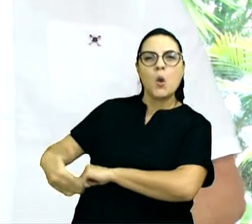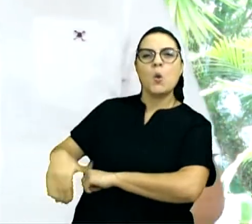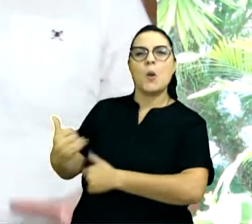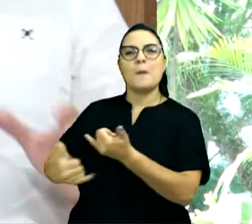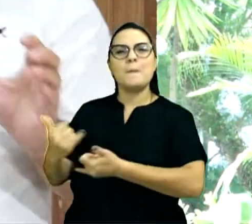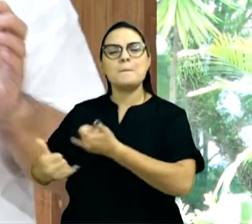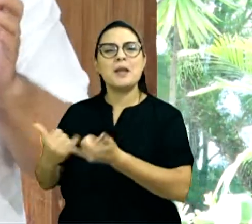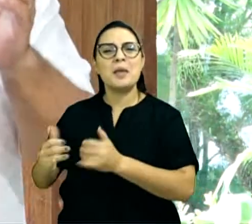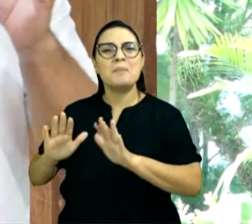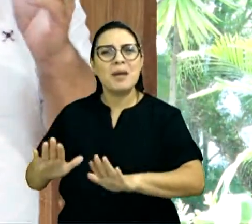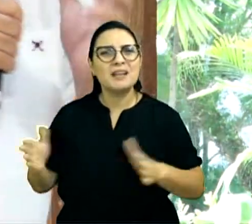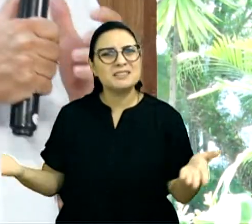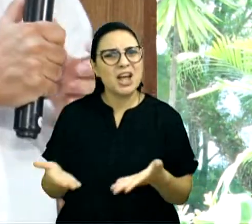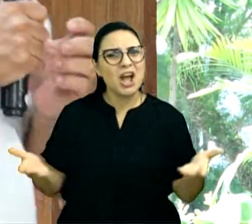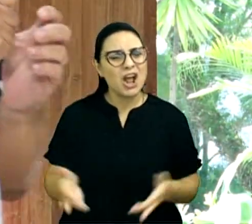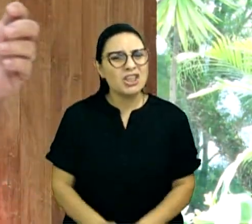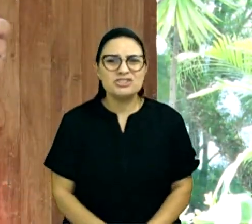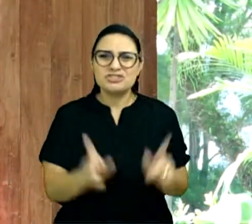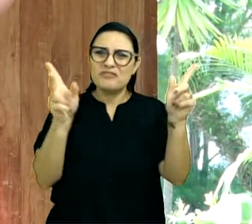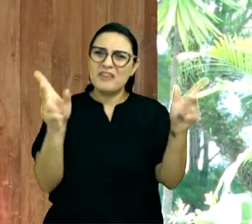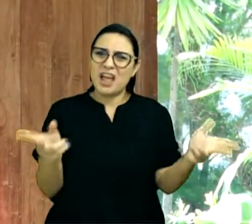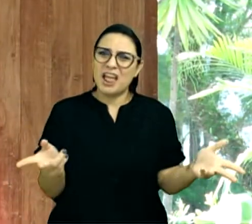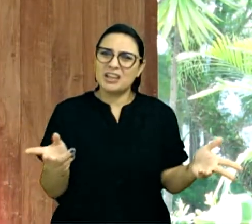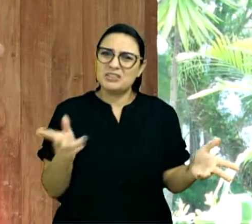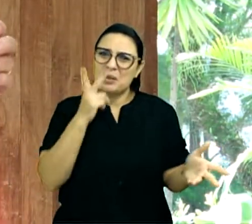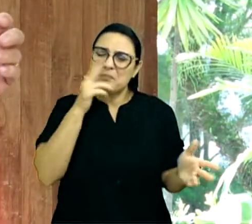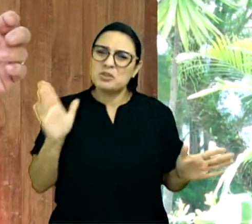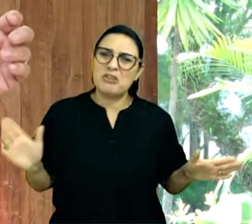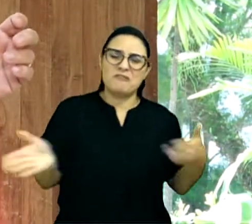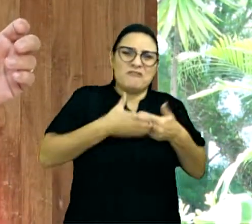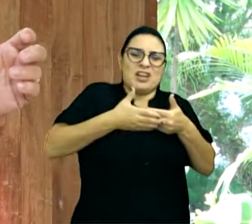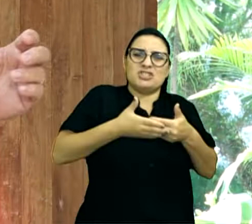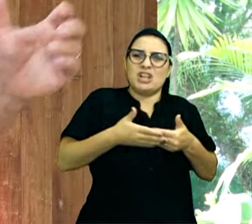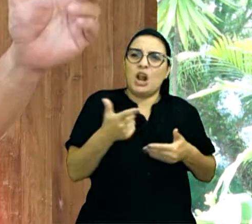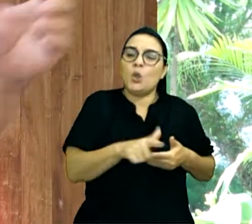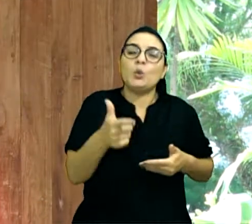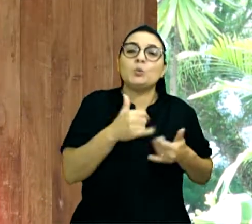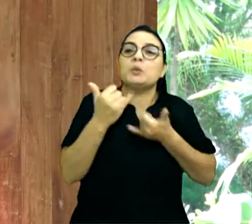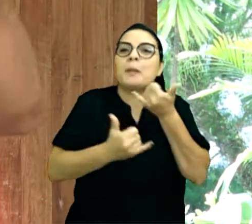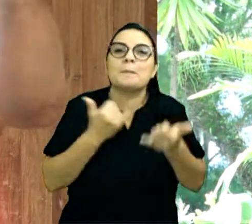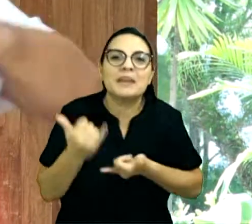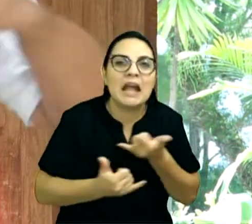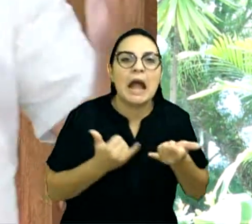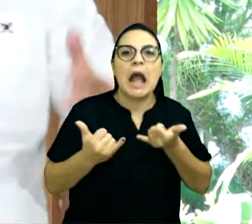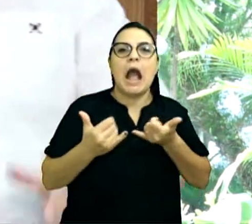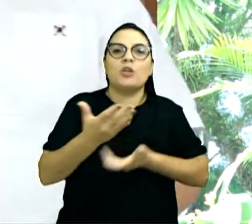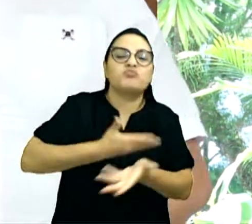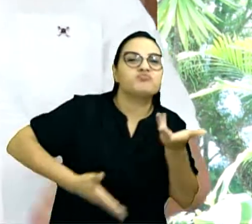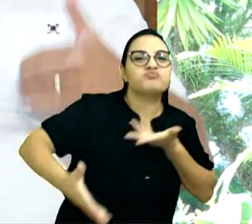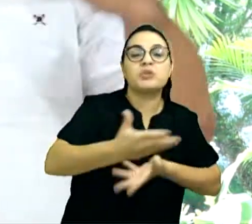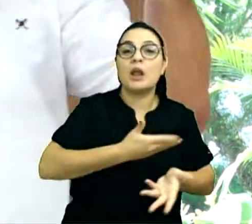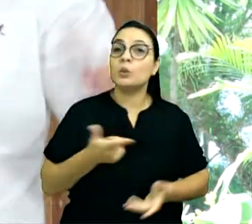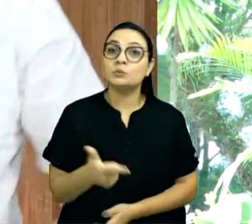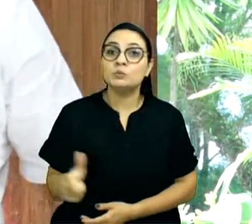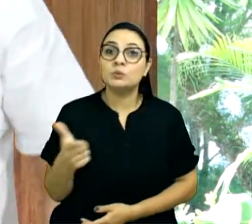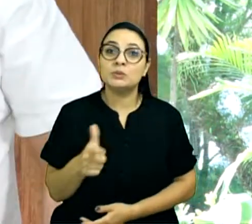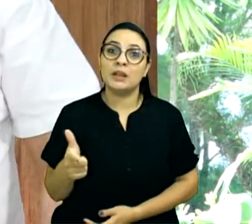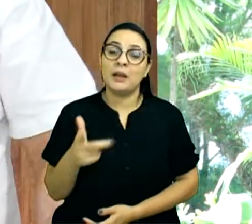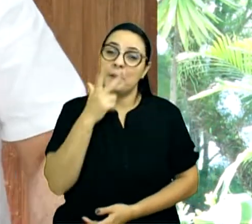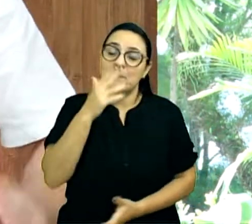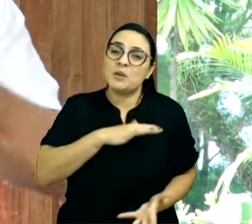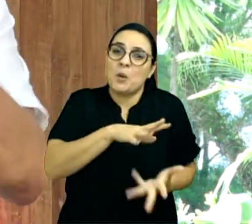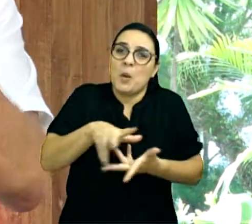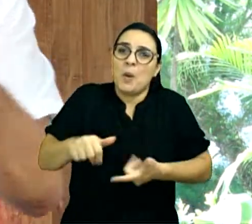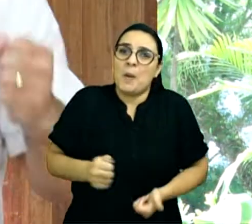detalhe, os nossos filhos estão fechados nos quartos e vivendo um mundo horrível,